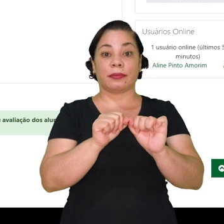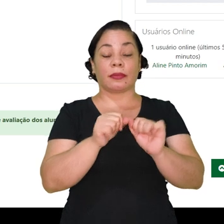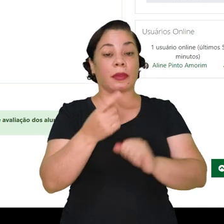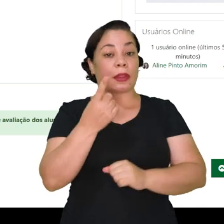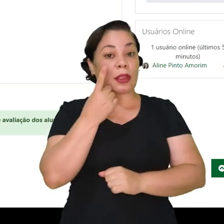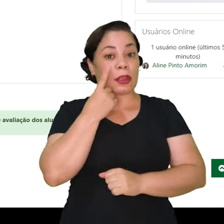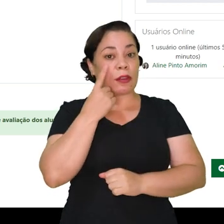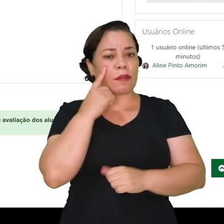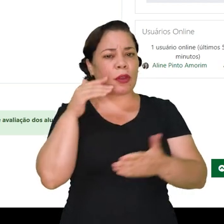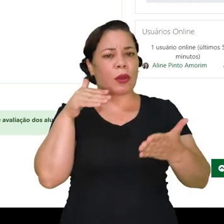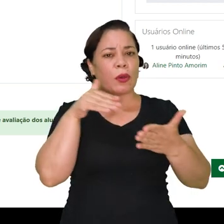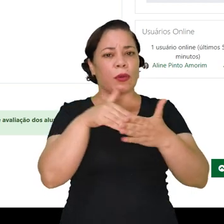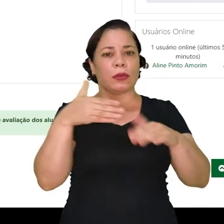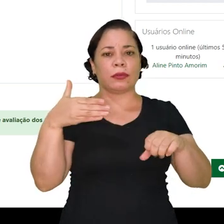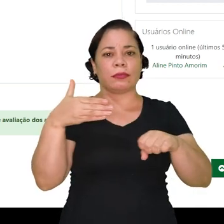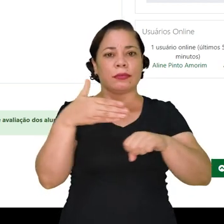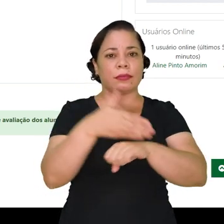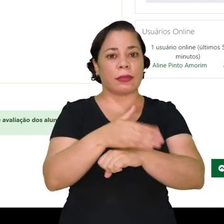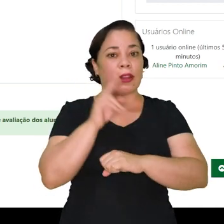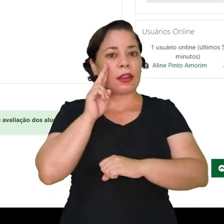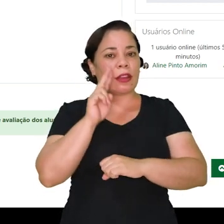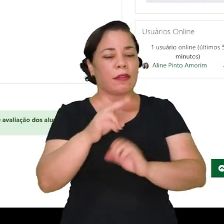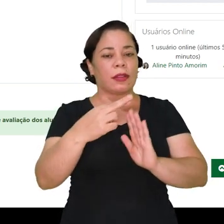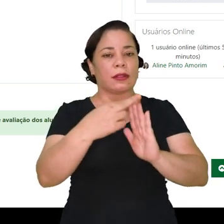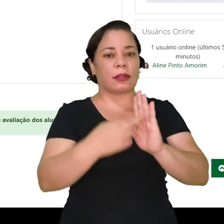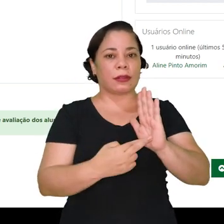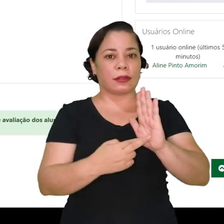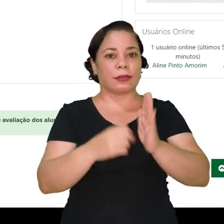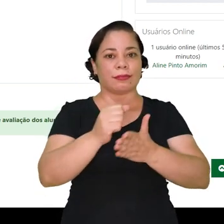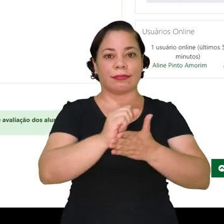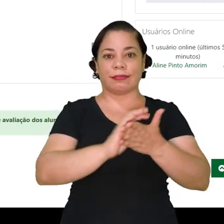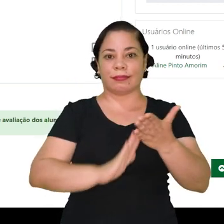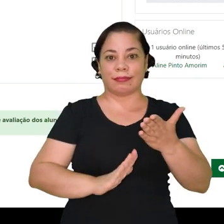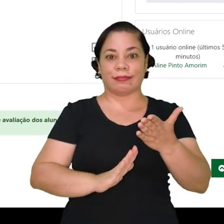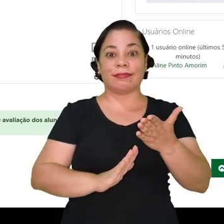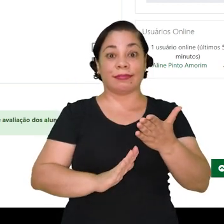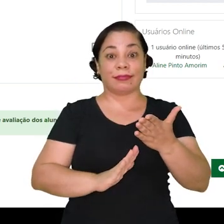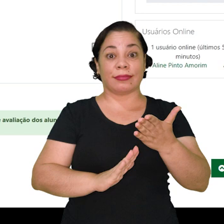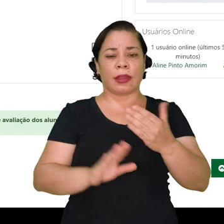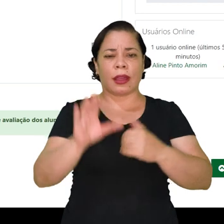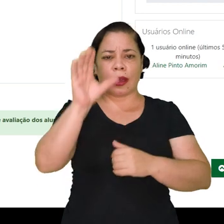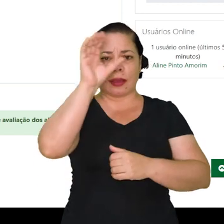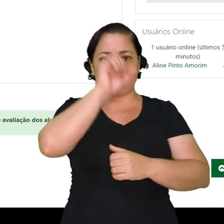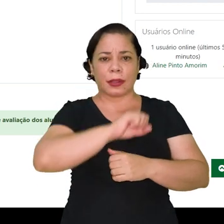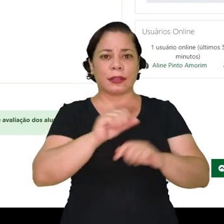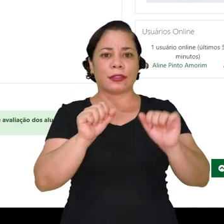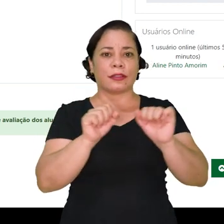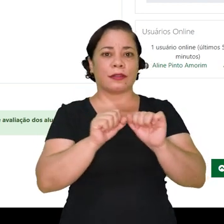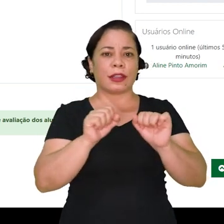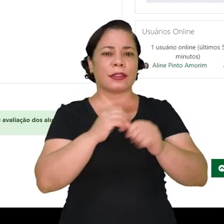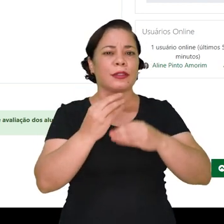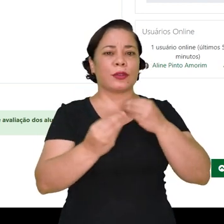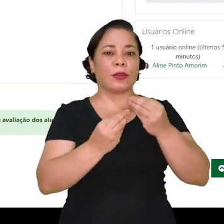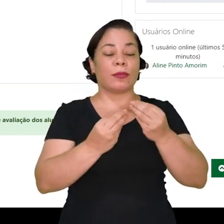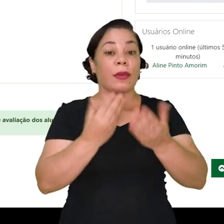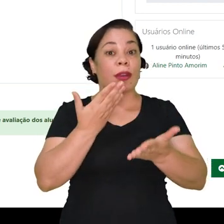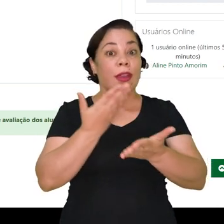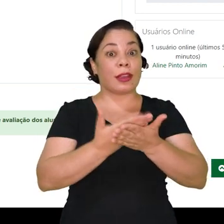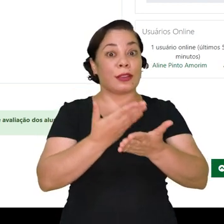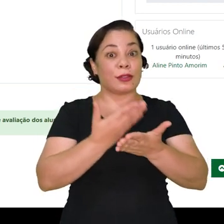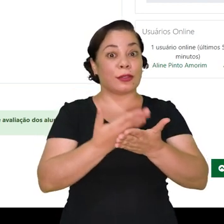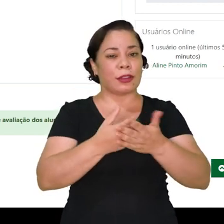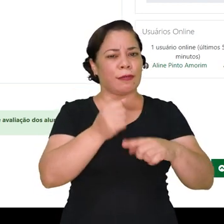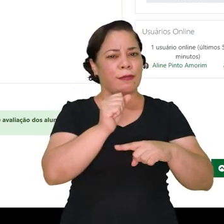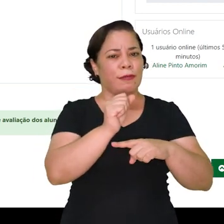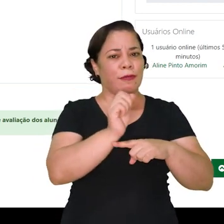verificando o último acesso, verificando os relatórios de atividades e isso você aprende a fazer estudando